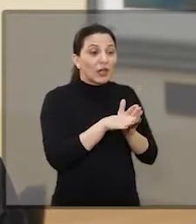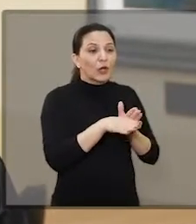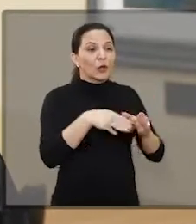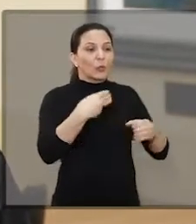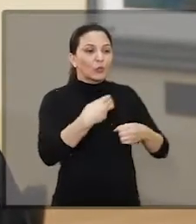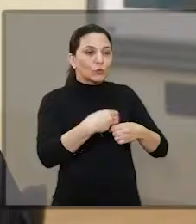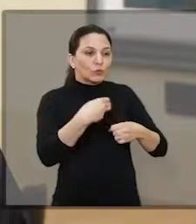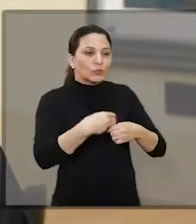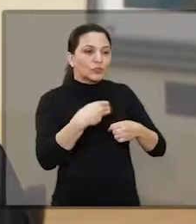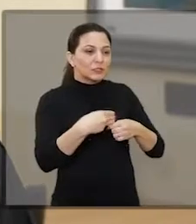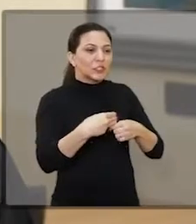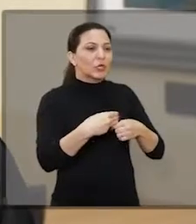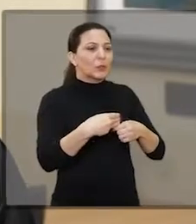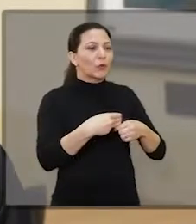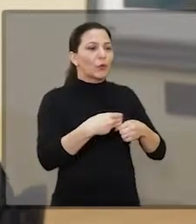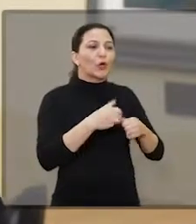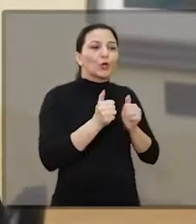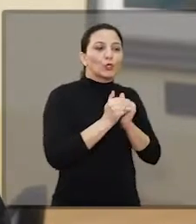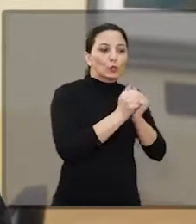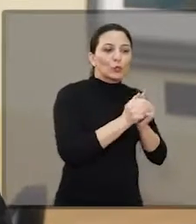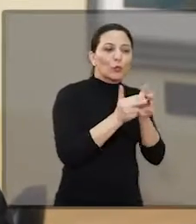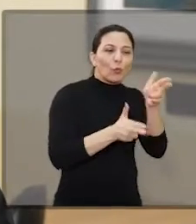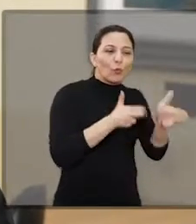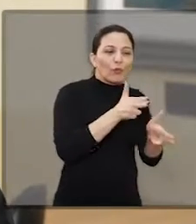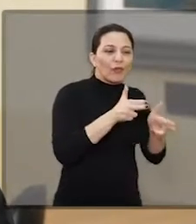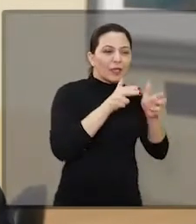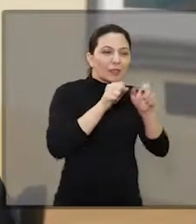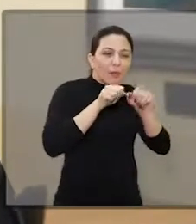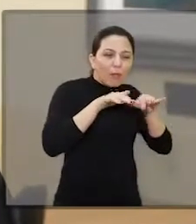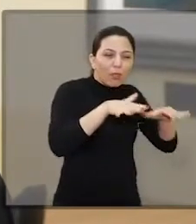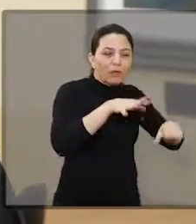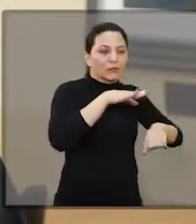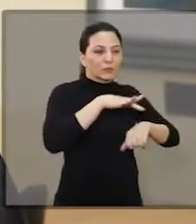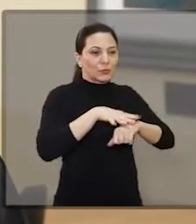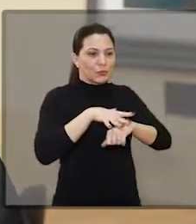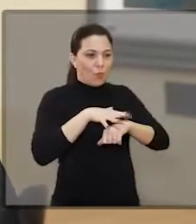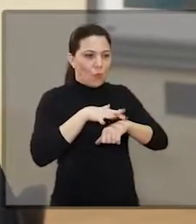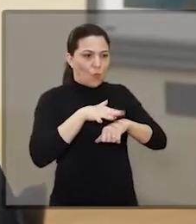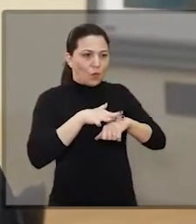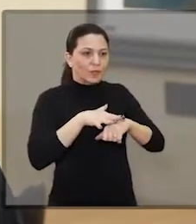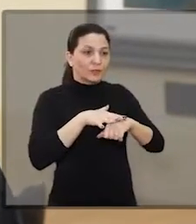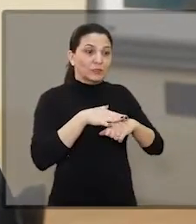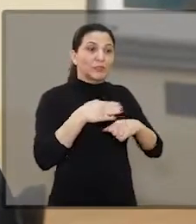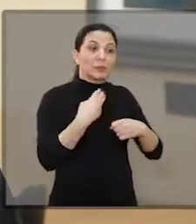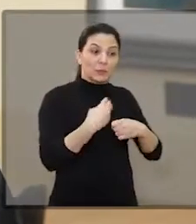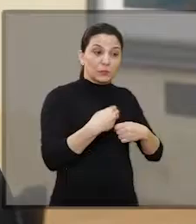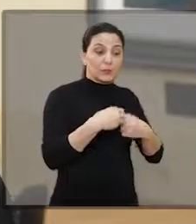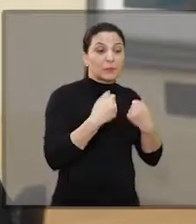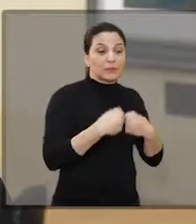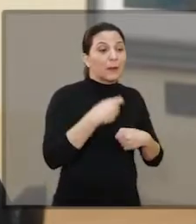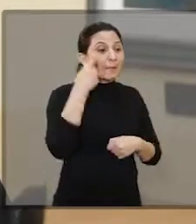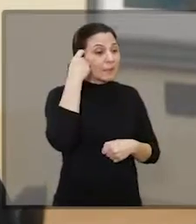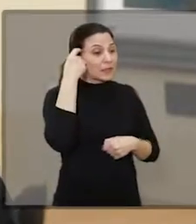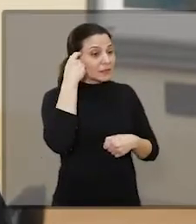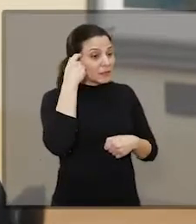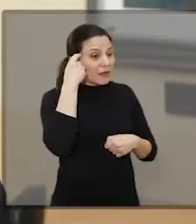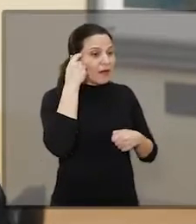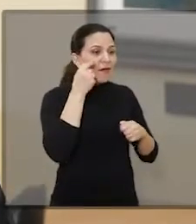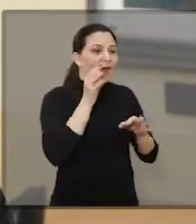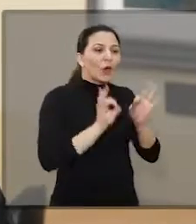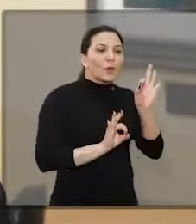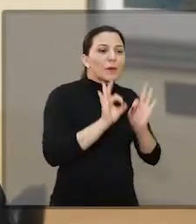município, essas epidemias também se expandiam para esses municípios. E forçosamente esses municípios tinham que pensar sobre suas questões